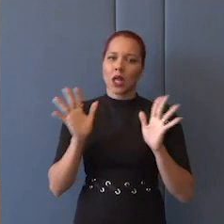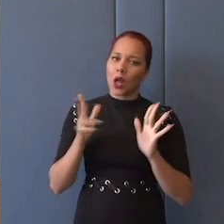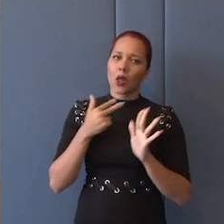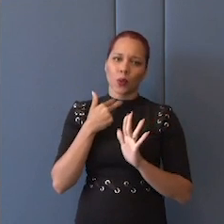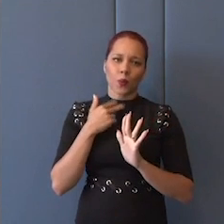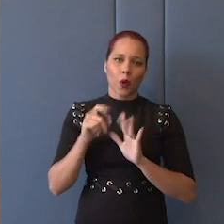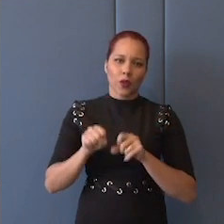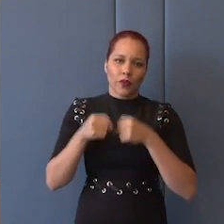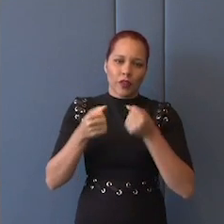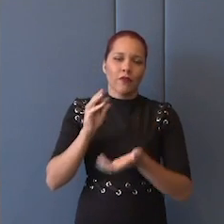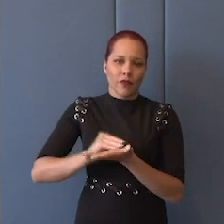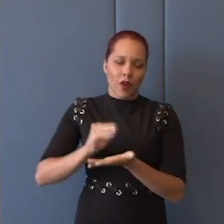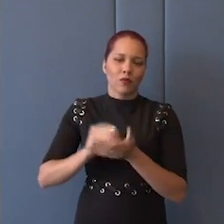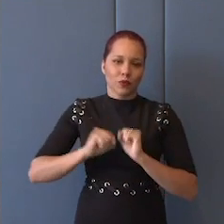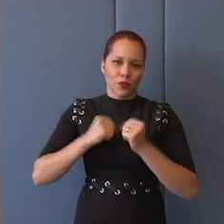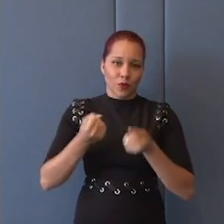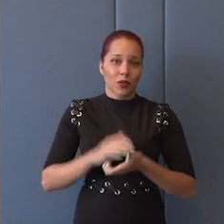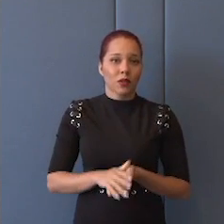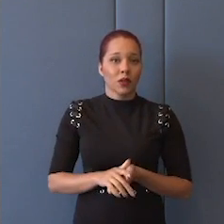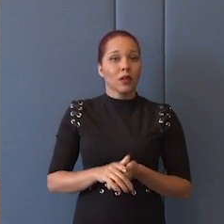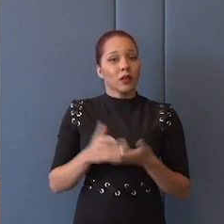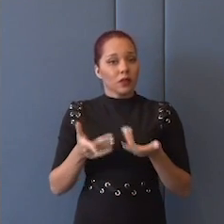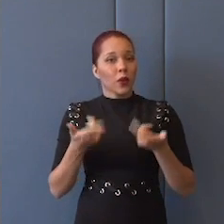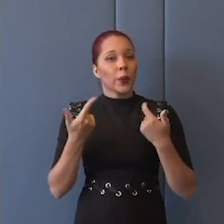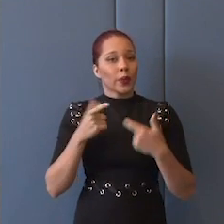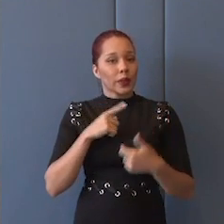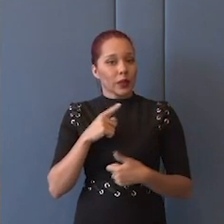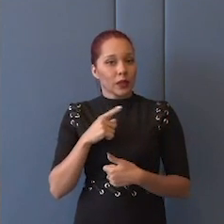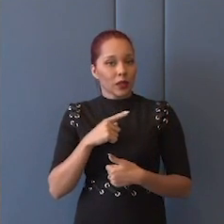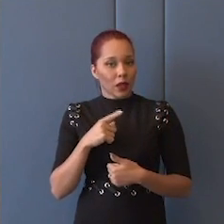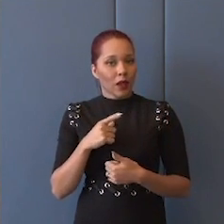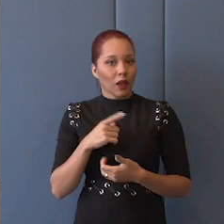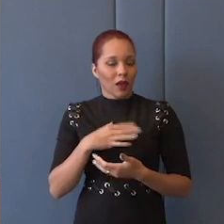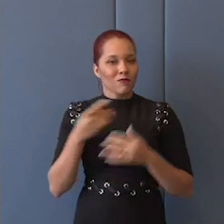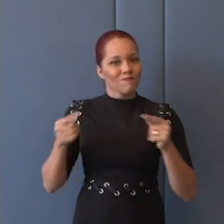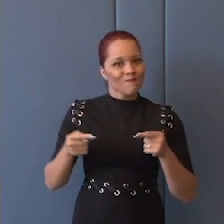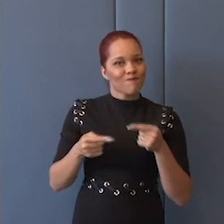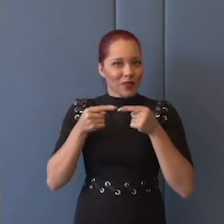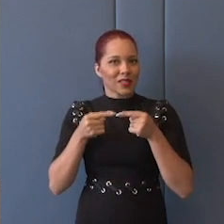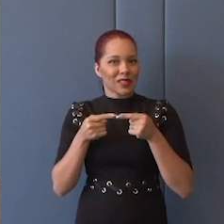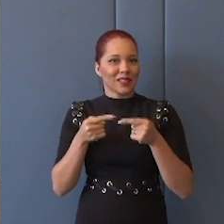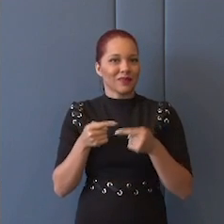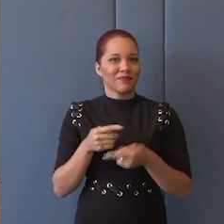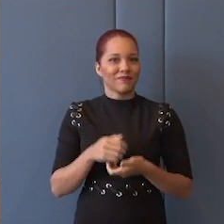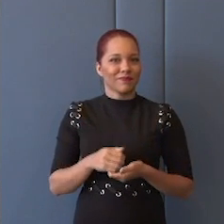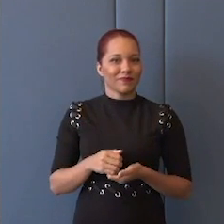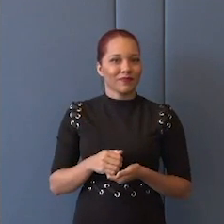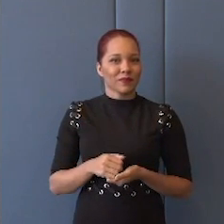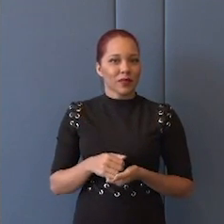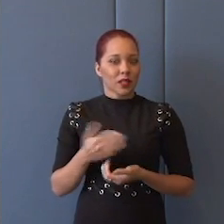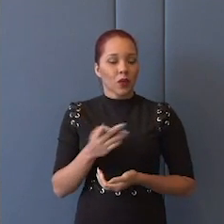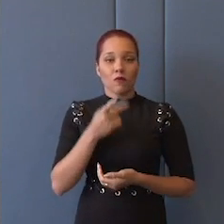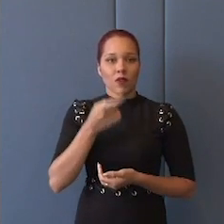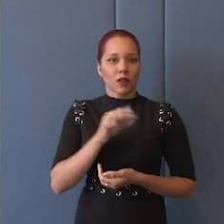pode defender essa autodeterminação. Então existe uma tensão aí. Então não digo que sejam